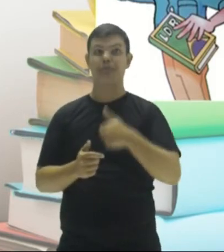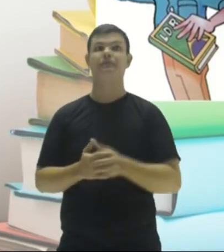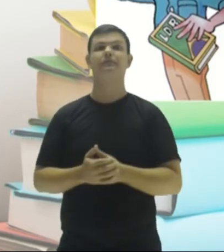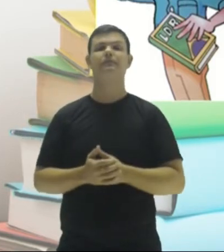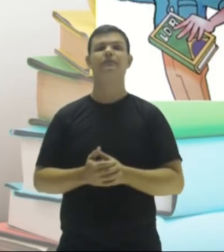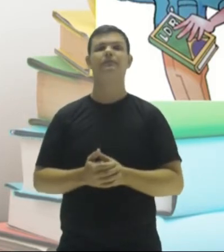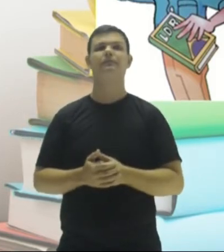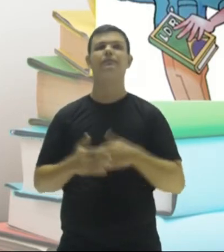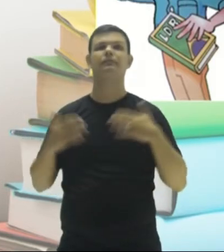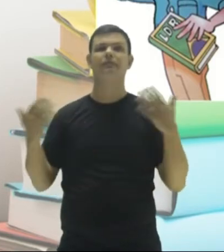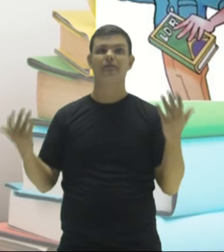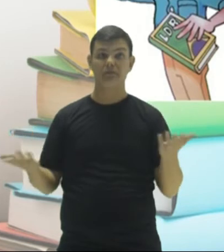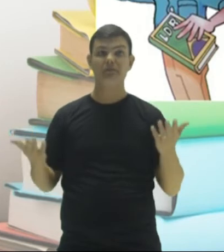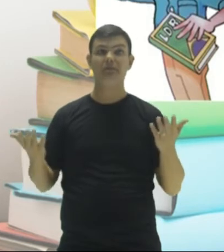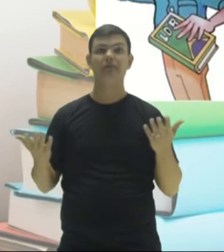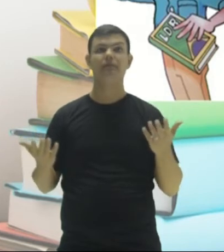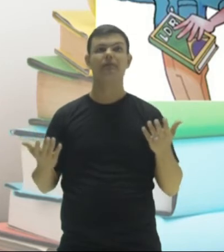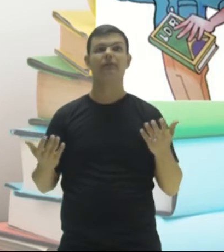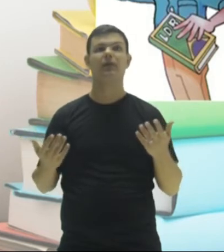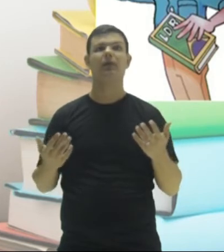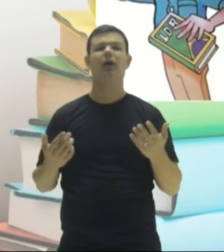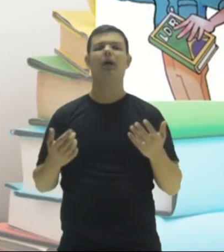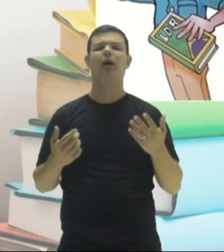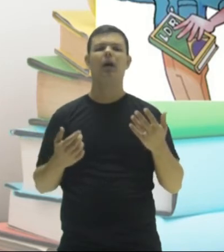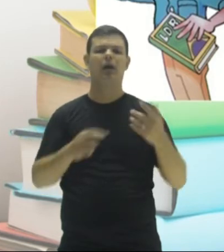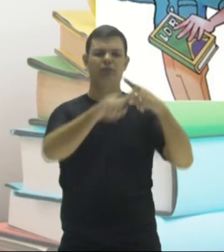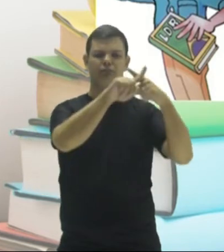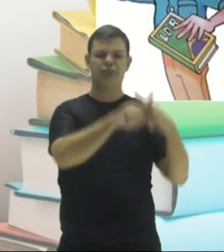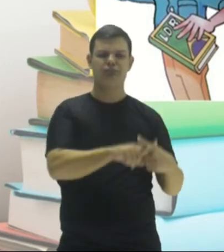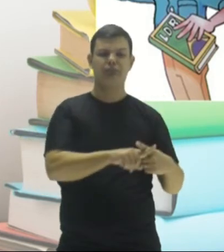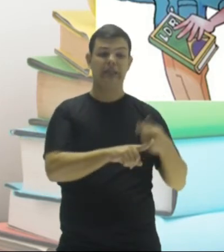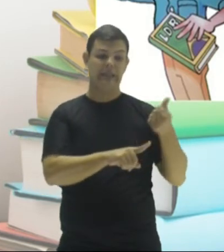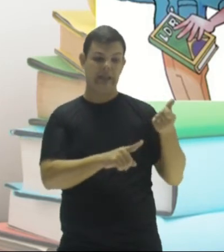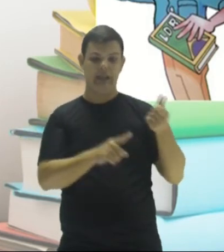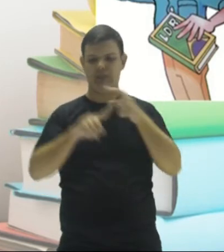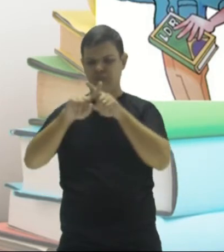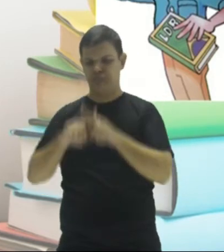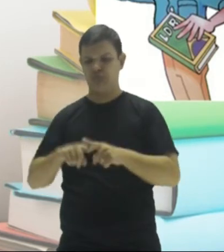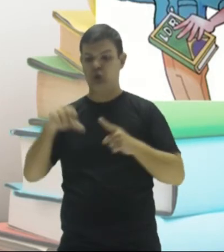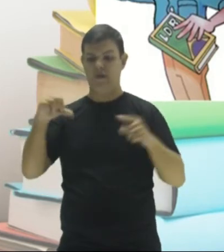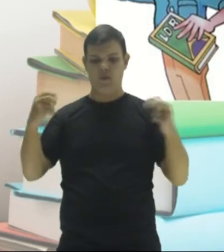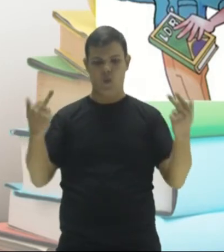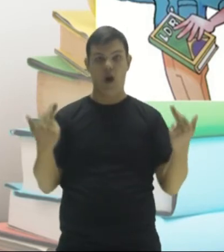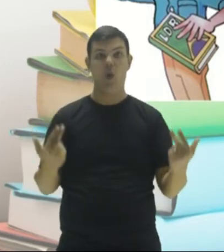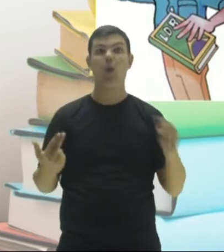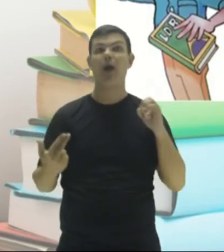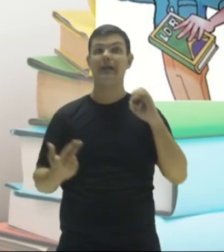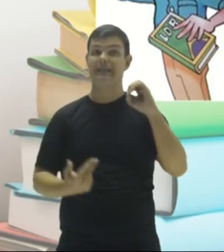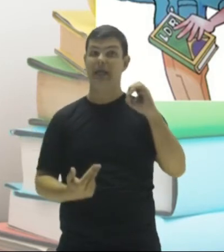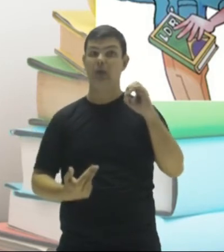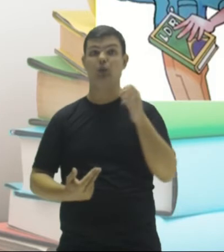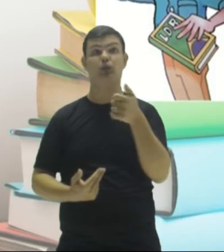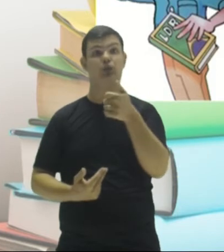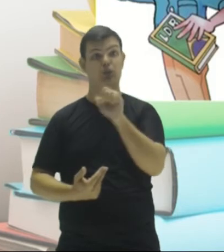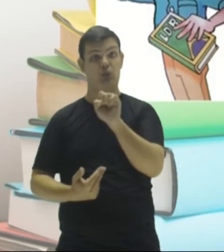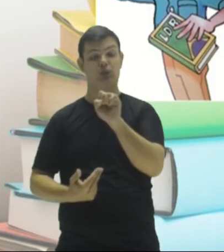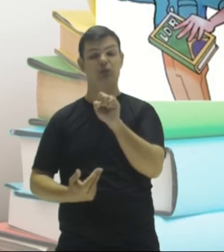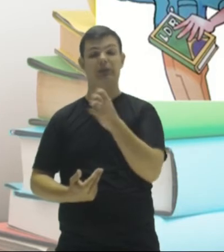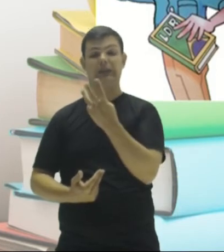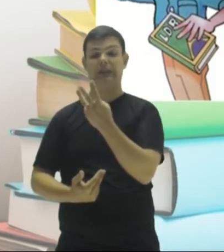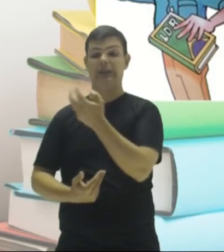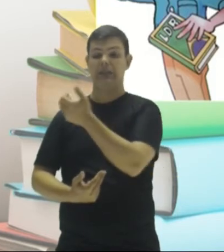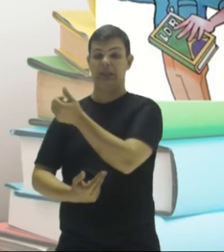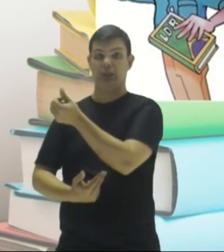Aqui, pessoal, então, os múltiplos comuns de seis e nove é o quê? Zero, dezoito e